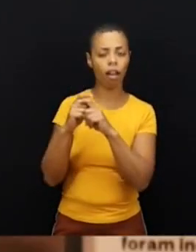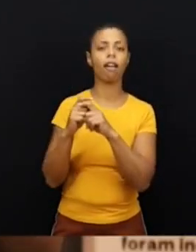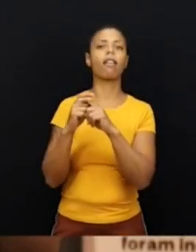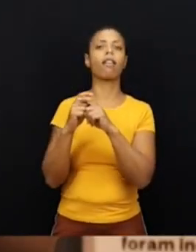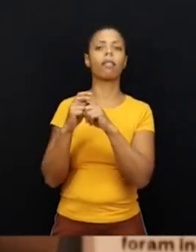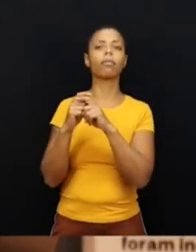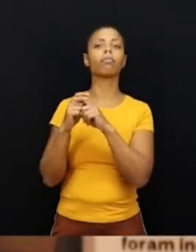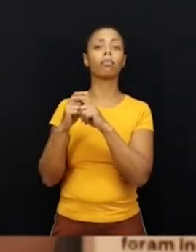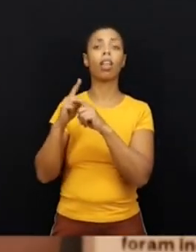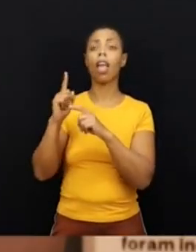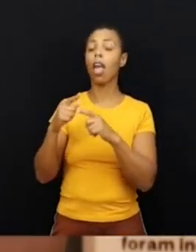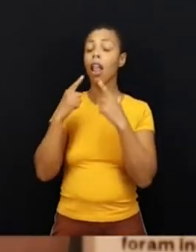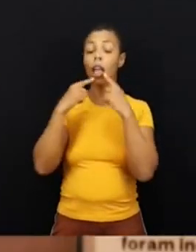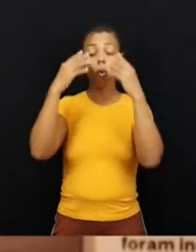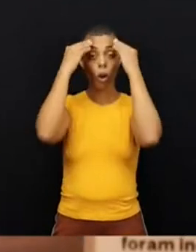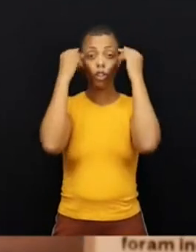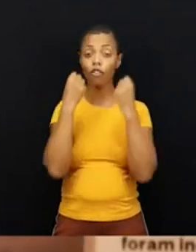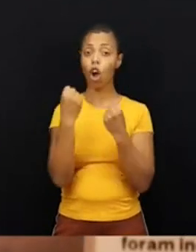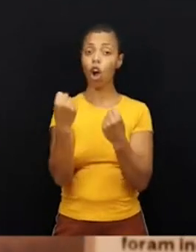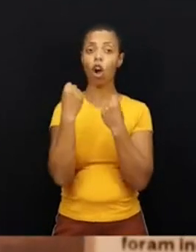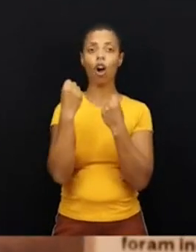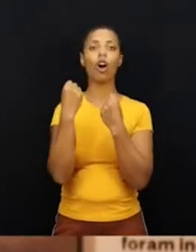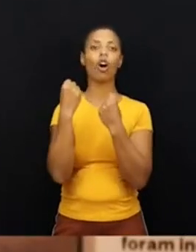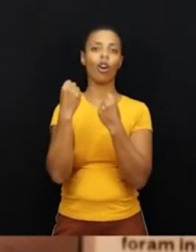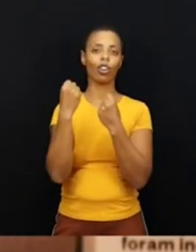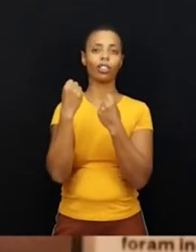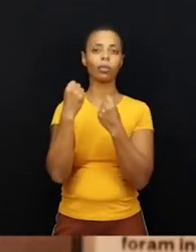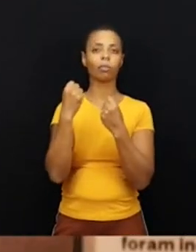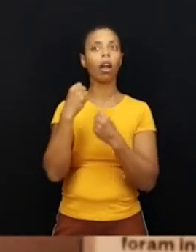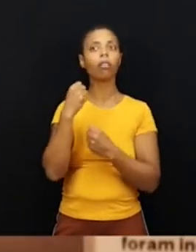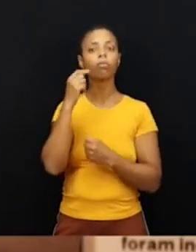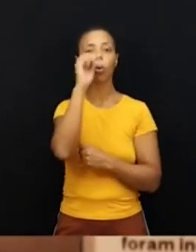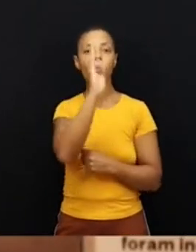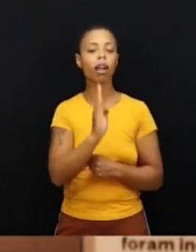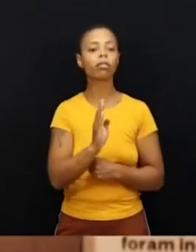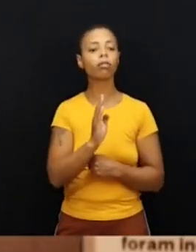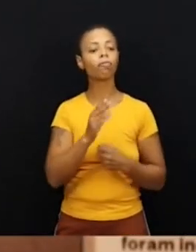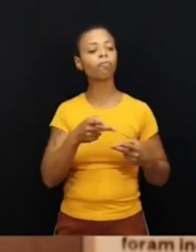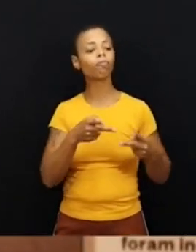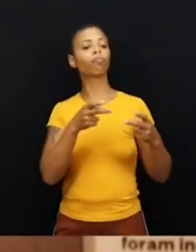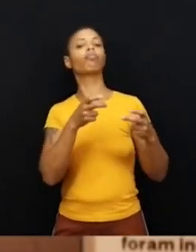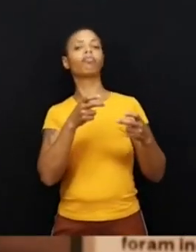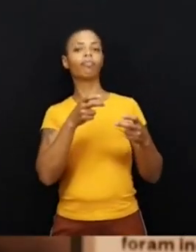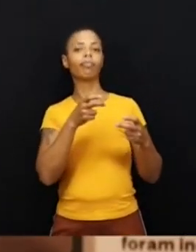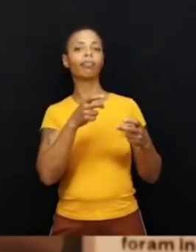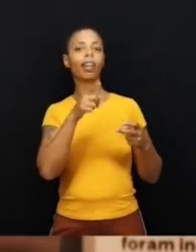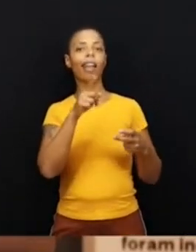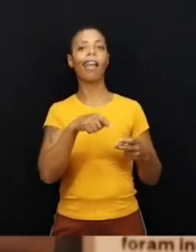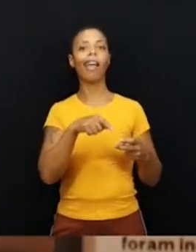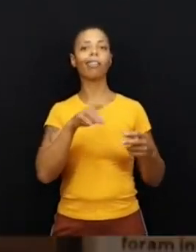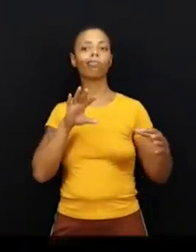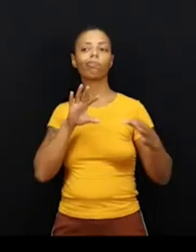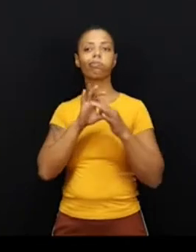ele é uma linguagem muito forte para o entendimento do Brasil enquanto um Brasil